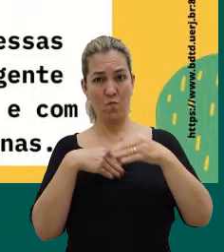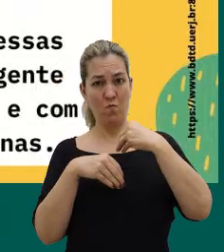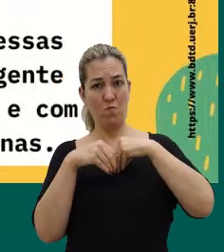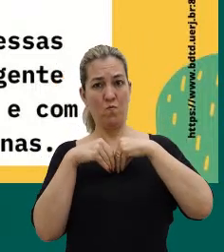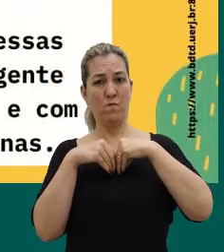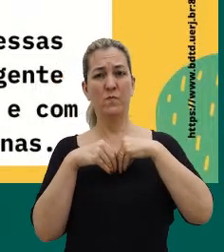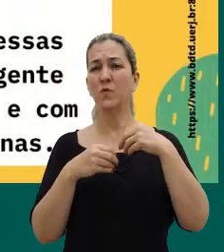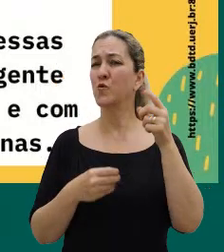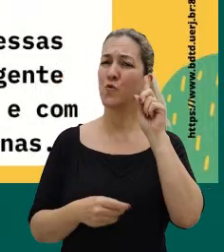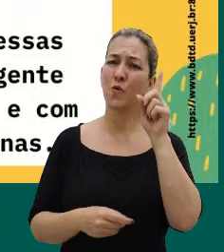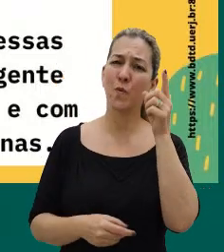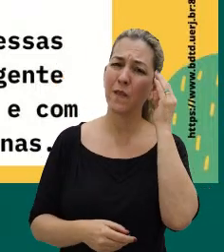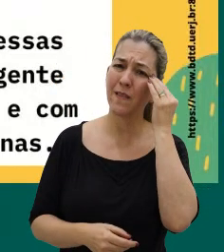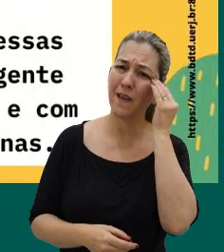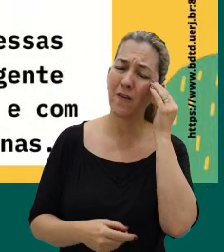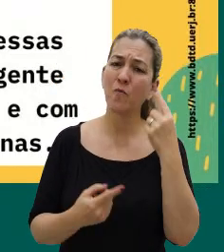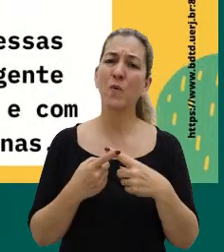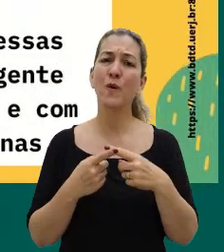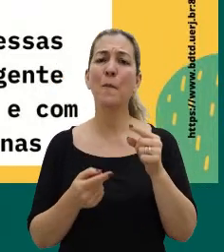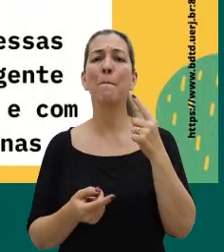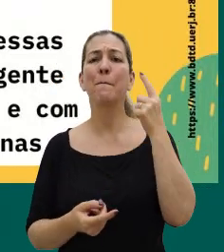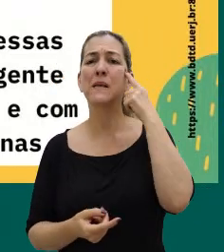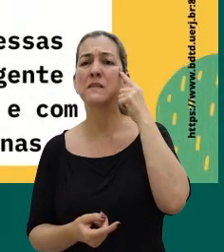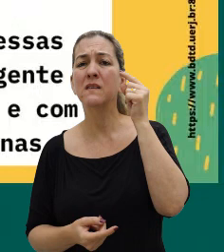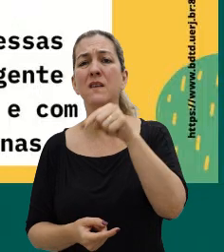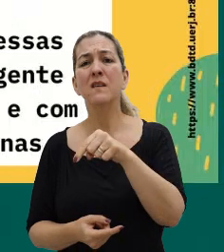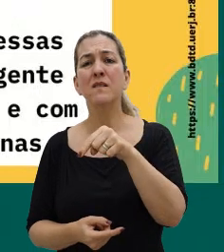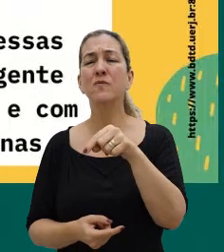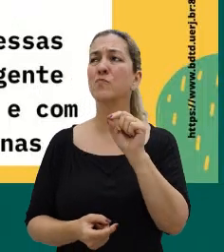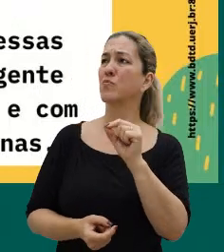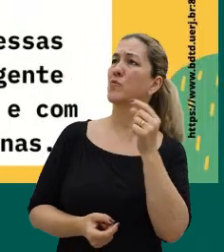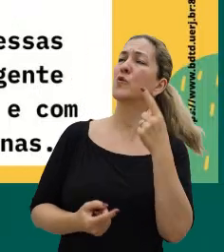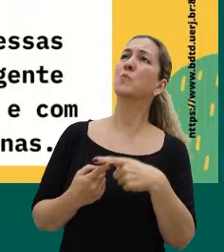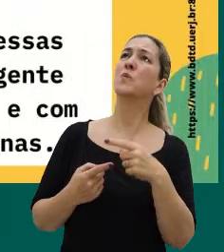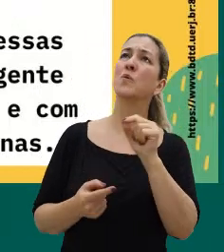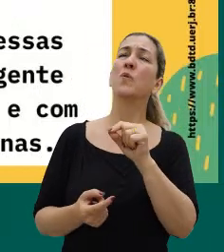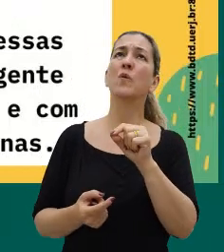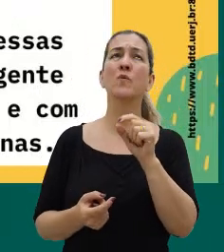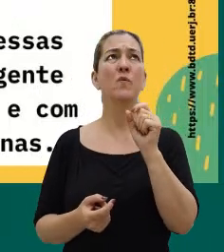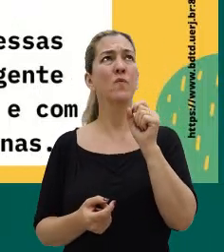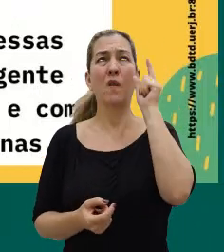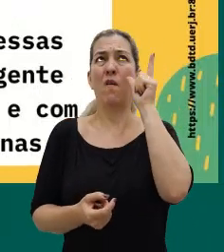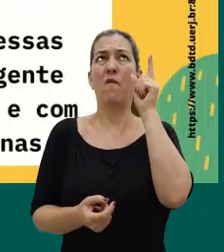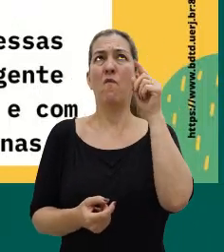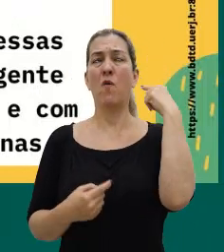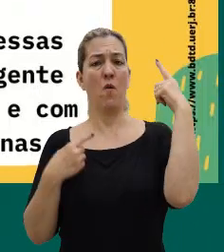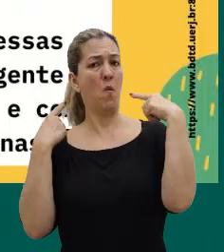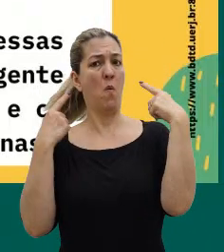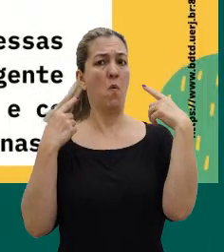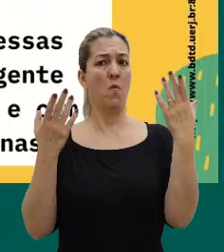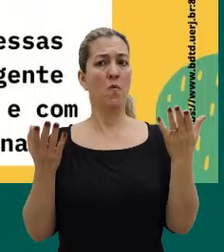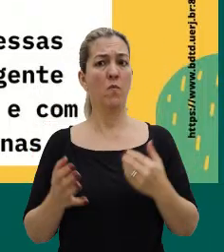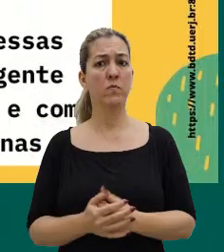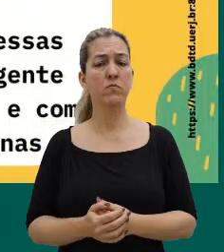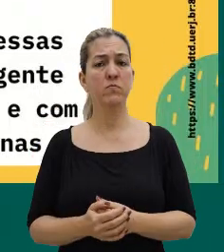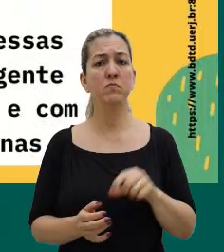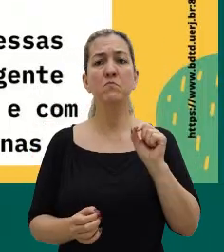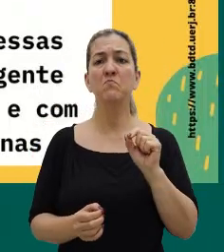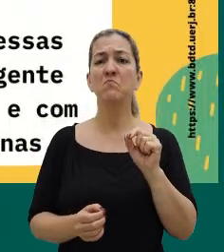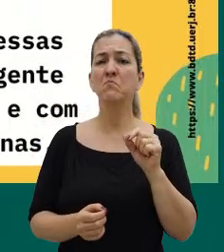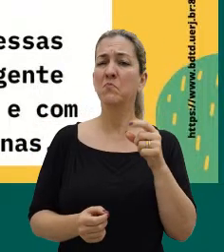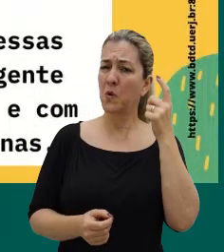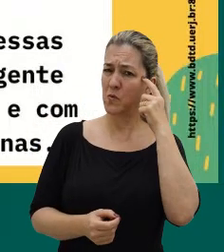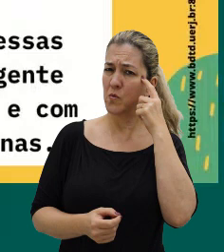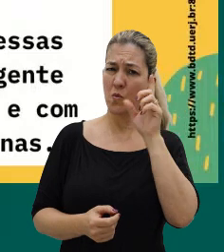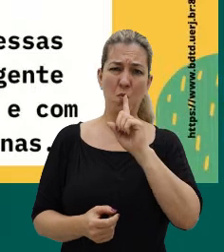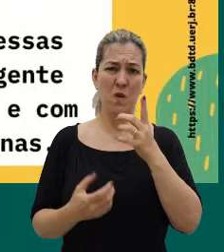a gente não entende, assim, por que que eu pensei isso? Por que que eu pensei aquilo? Será que eu fiquei louco? Né? Com uma certa crítica